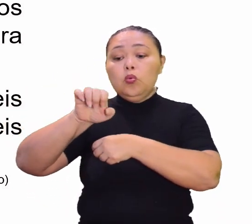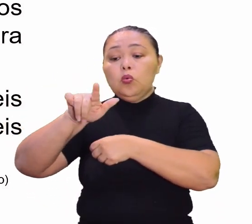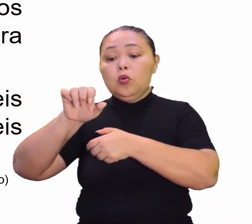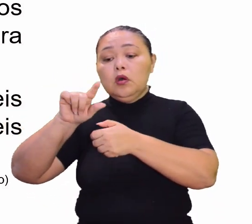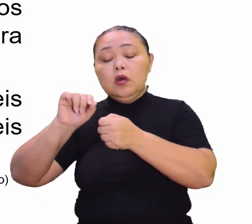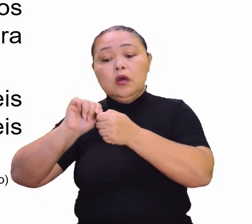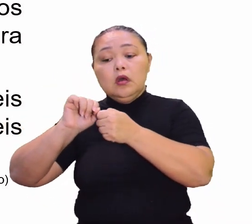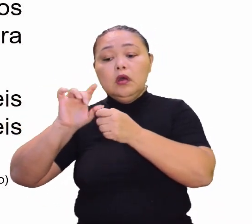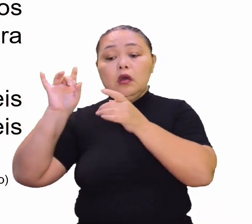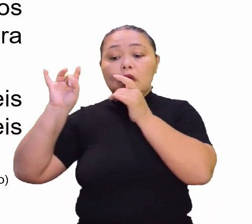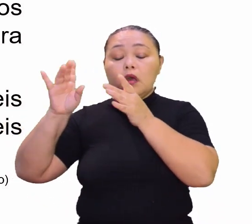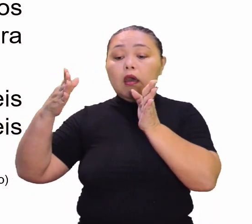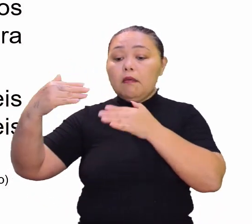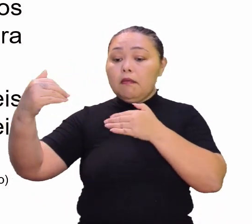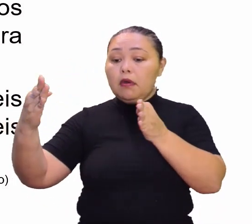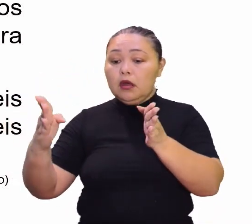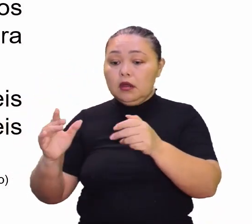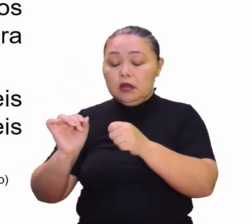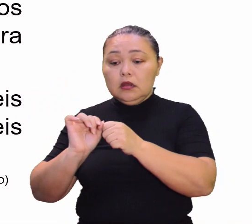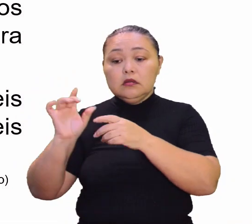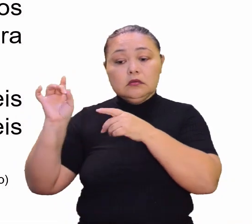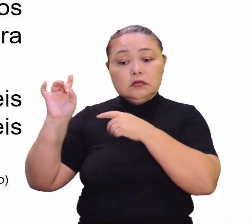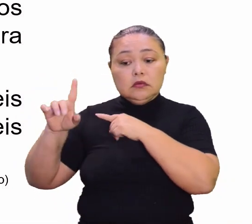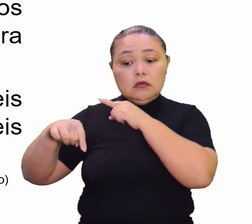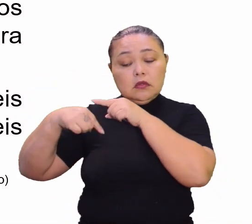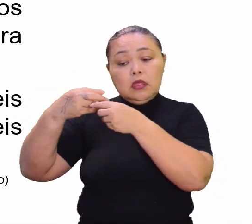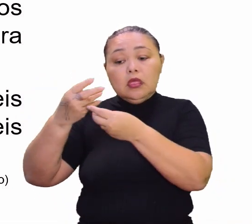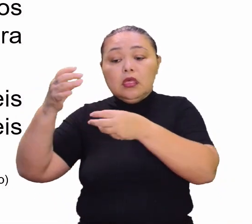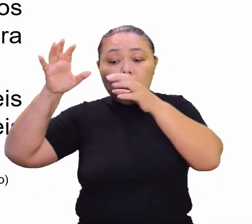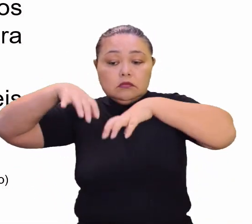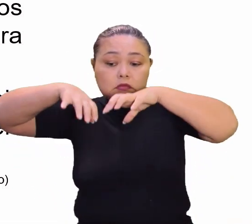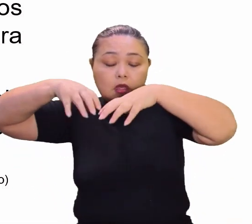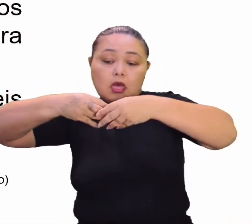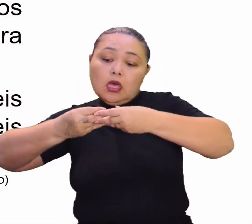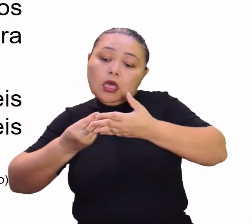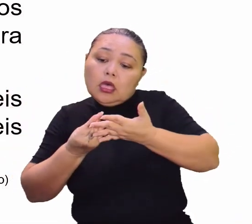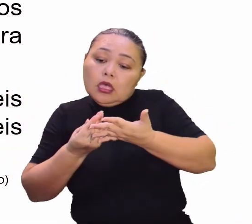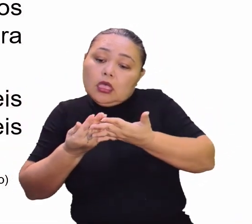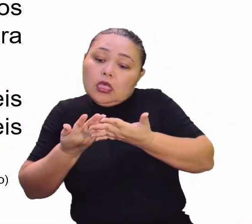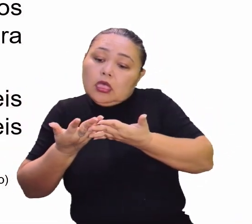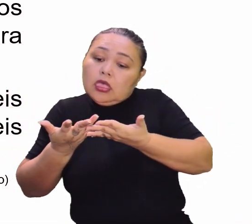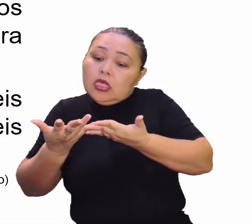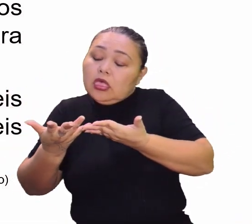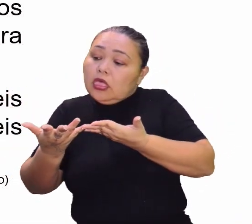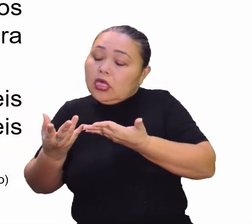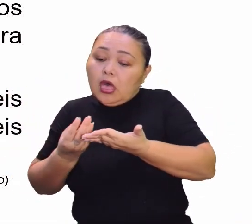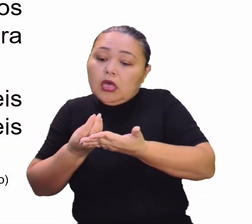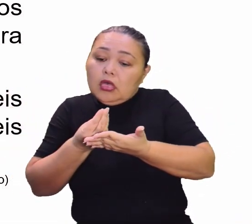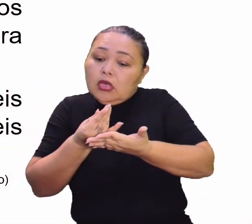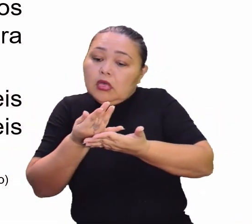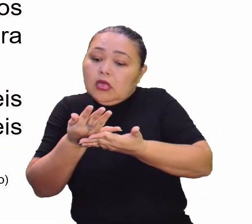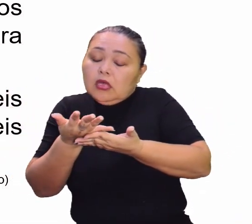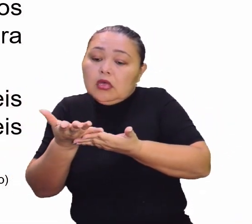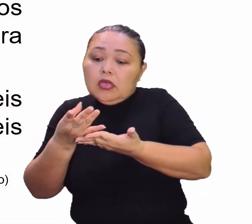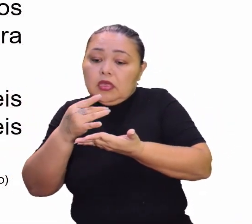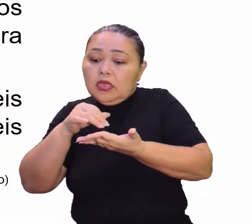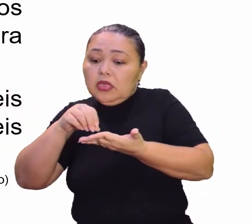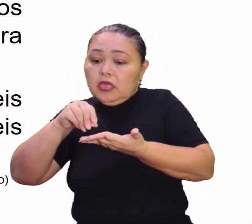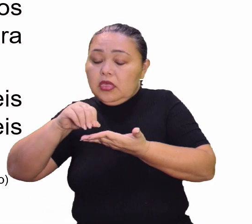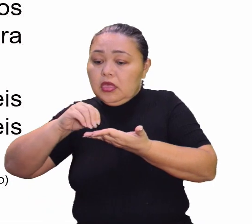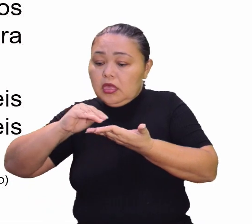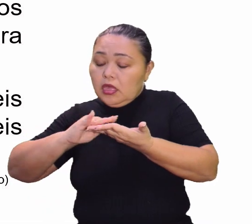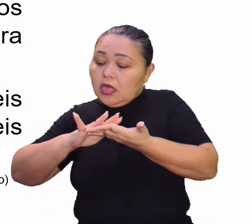bem. Jogar uma bateria. Exato. depois vai chover e aquele churume da bateria, que é aquele ácido